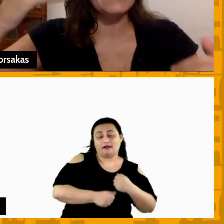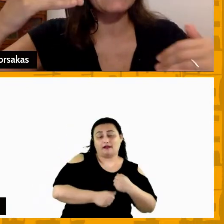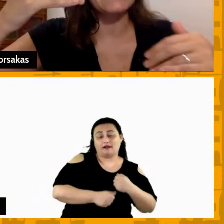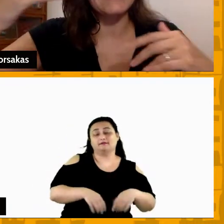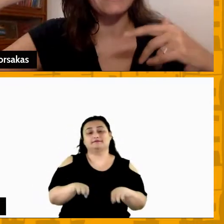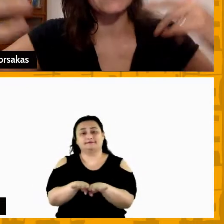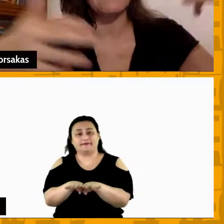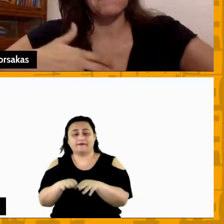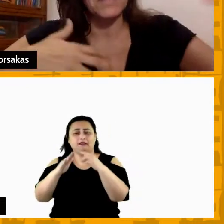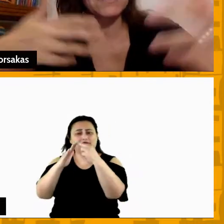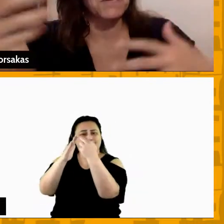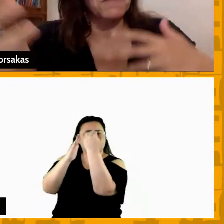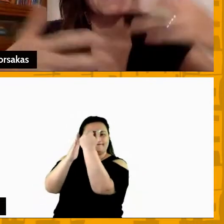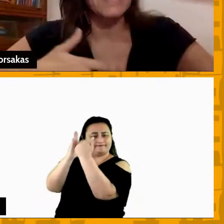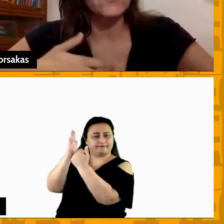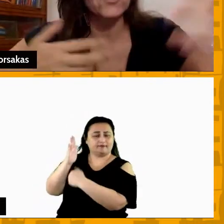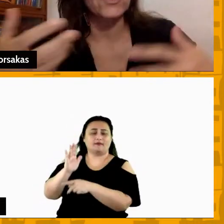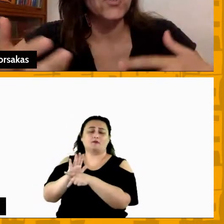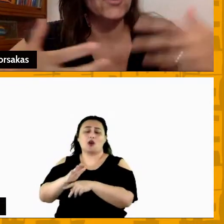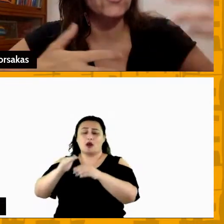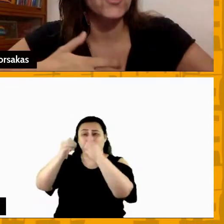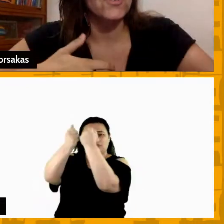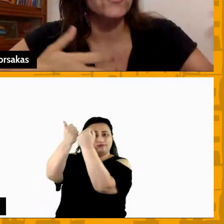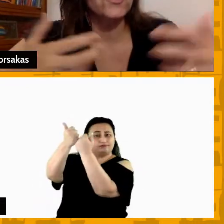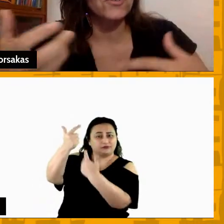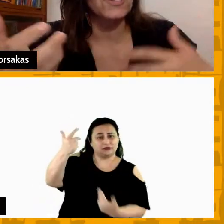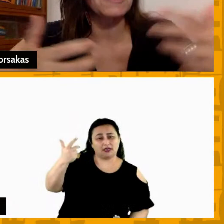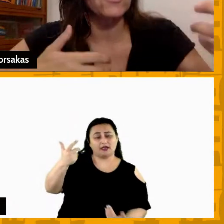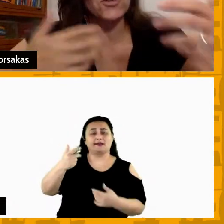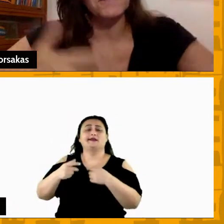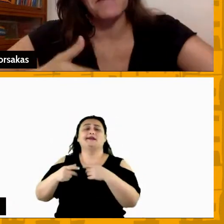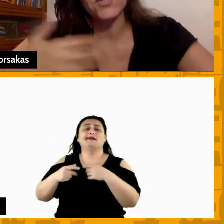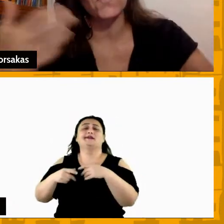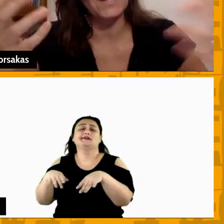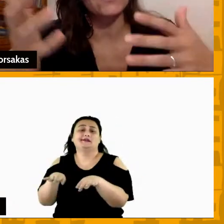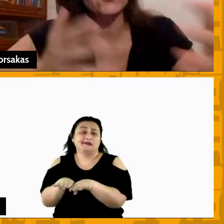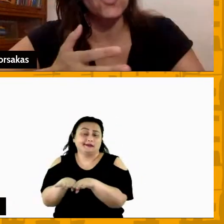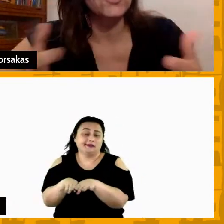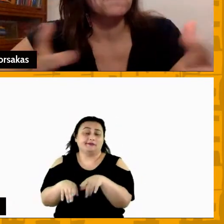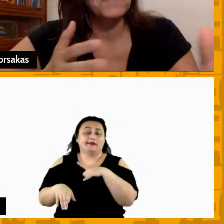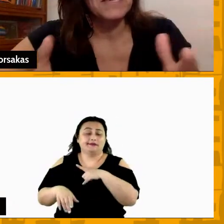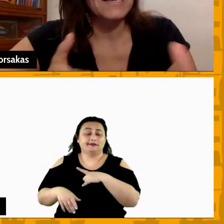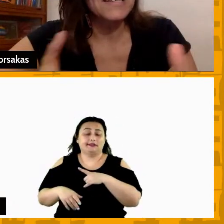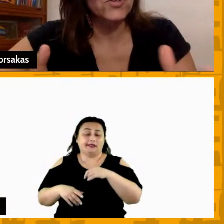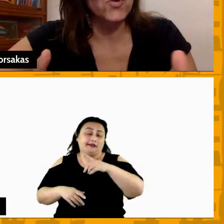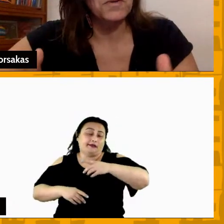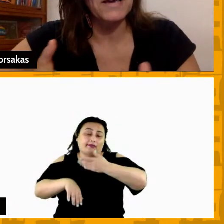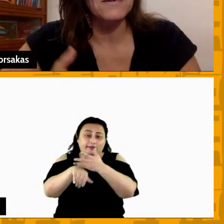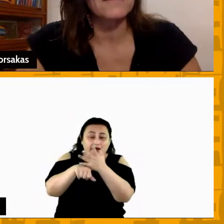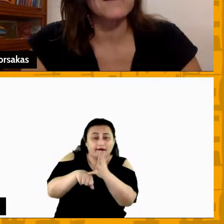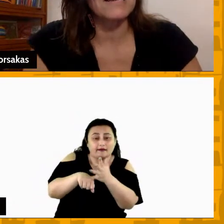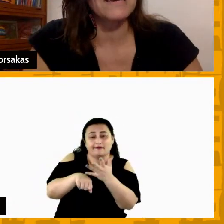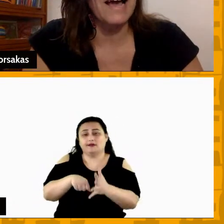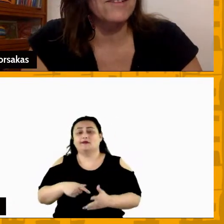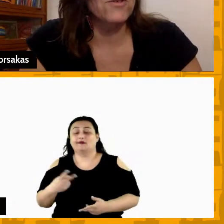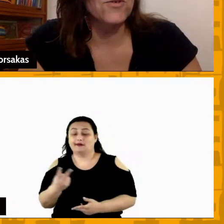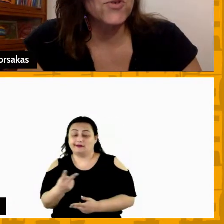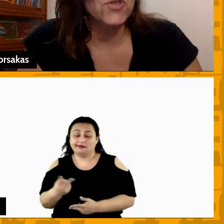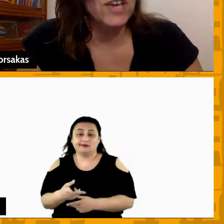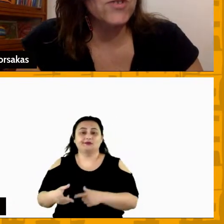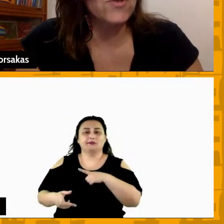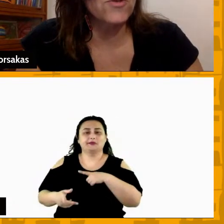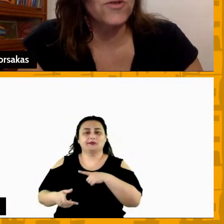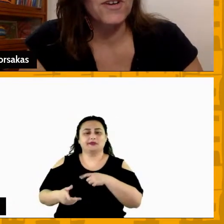hierarquias terem experimentado situações de treinador também diferentes e hoje nessa dupla que tem